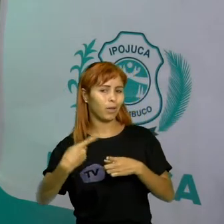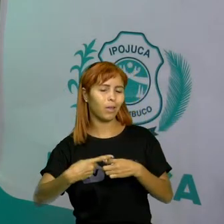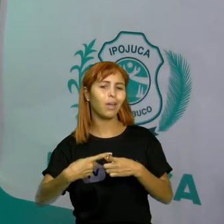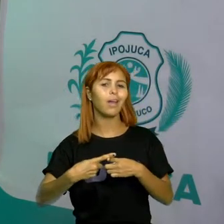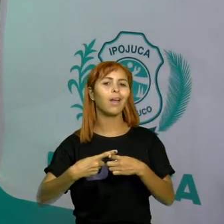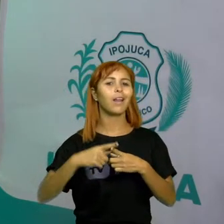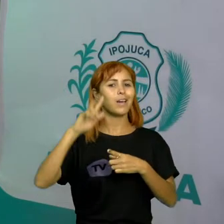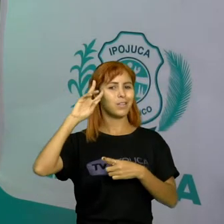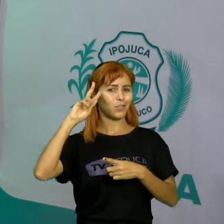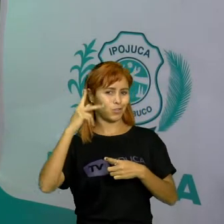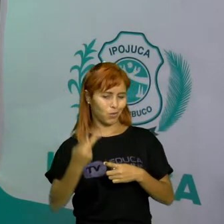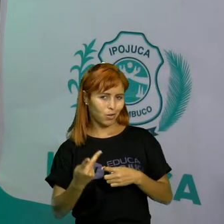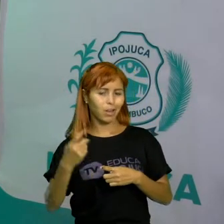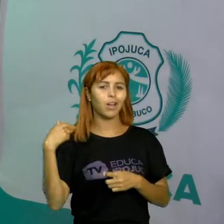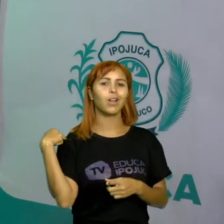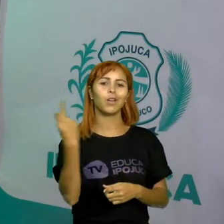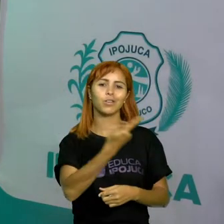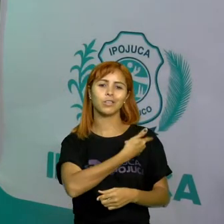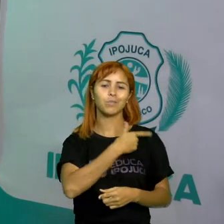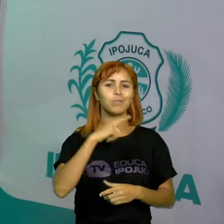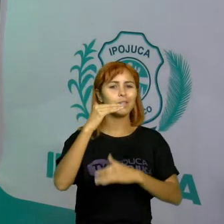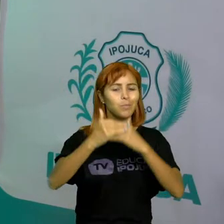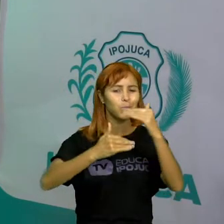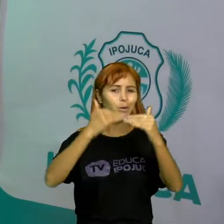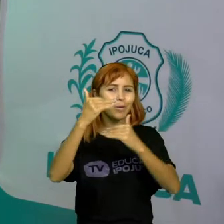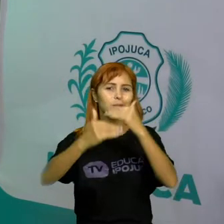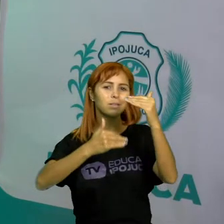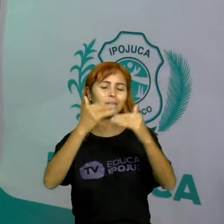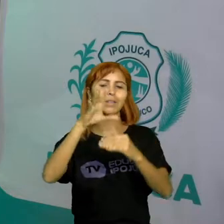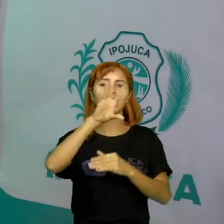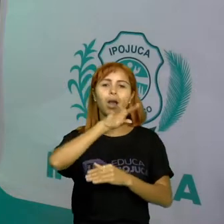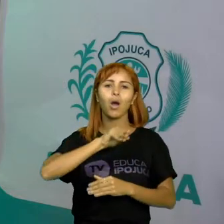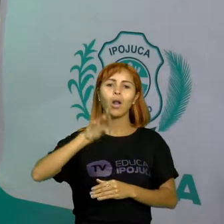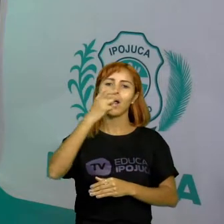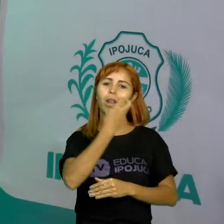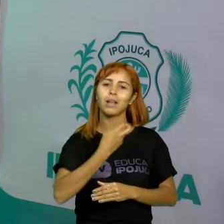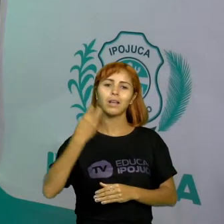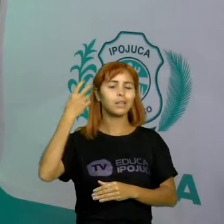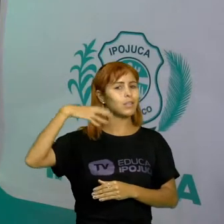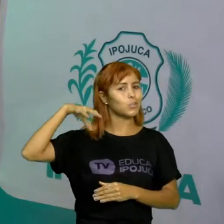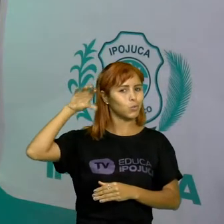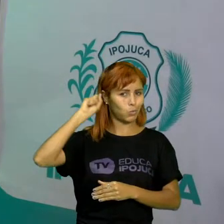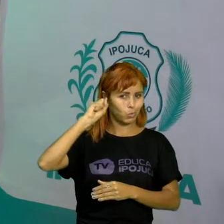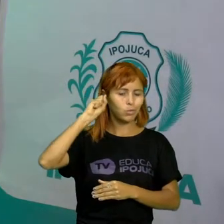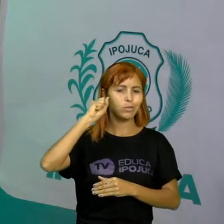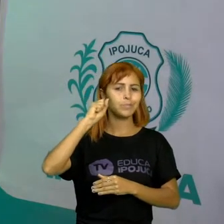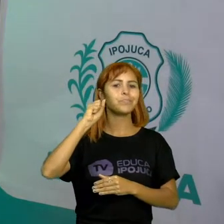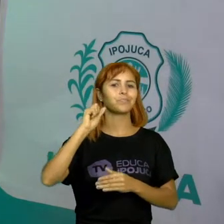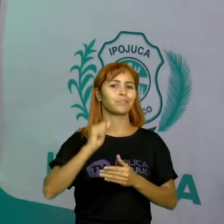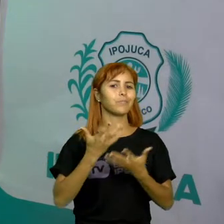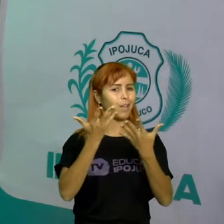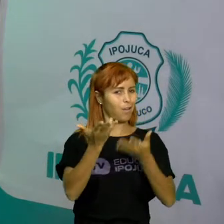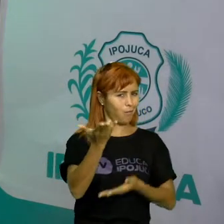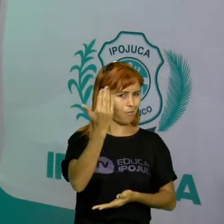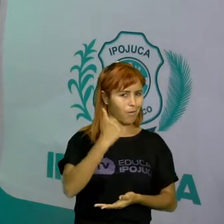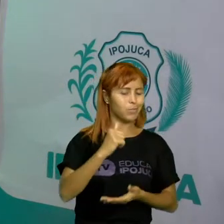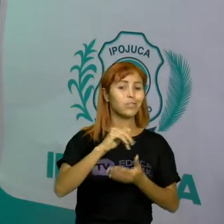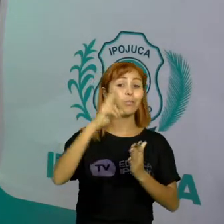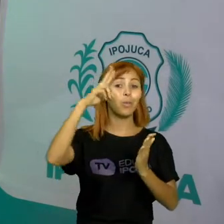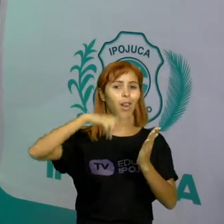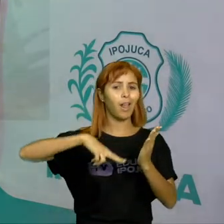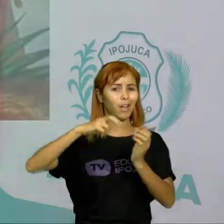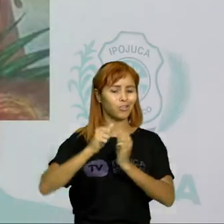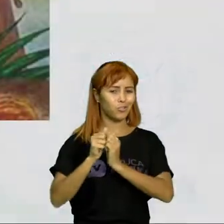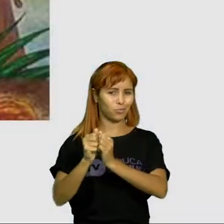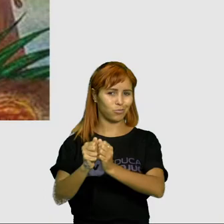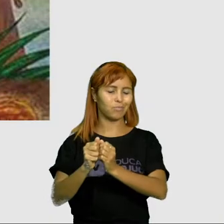nessa história aqui a gente tenha esse processo da oralidade e da escuta bem trabalhada. Vamos lá? Vamos ler comigo?